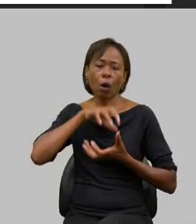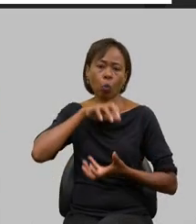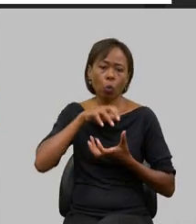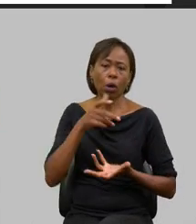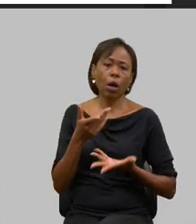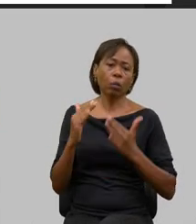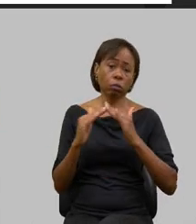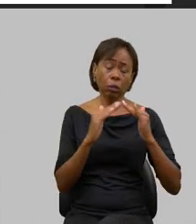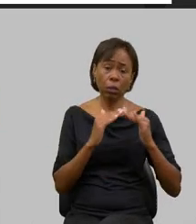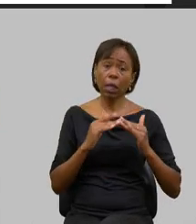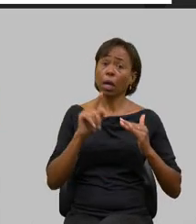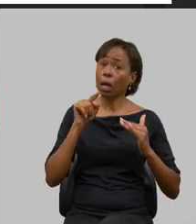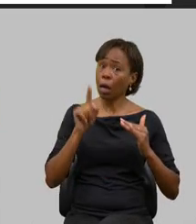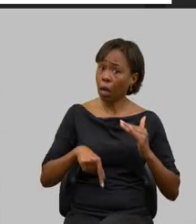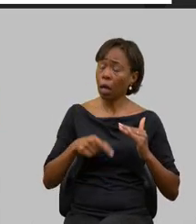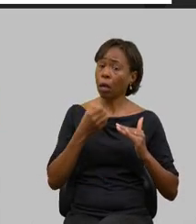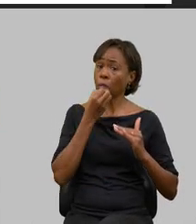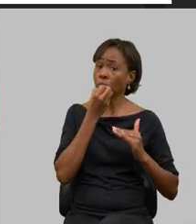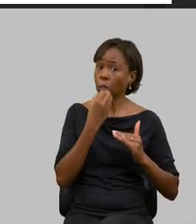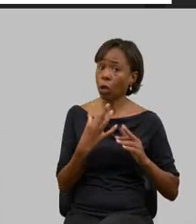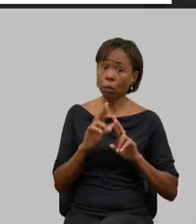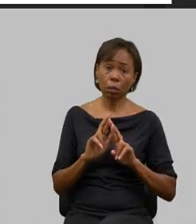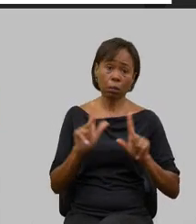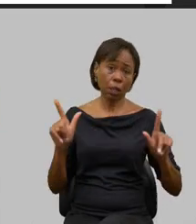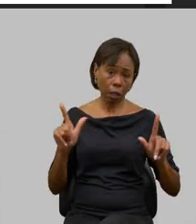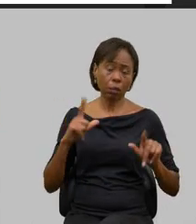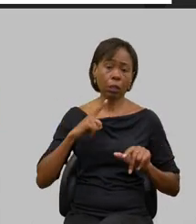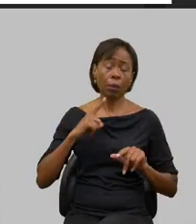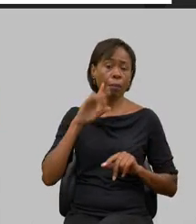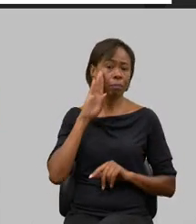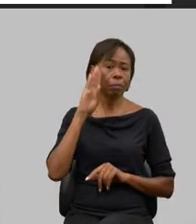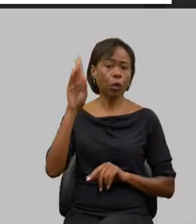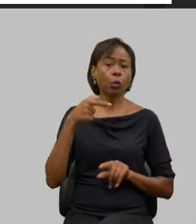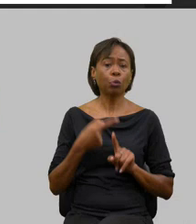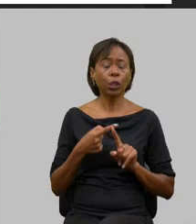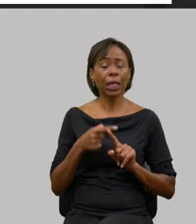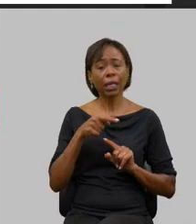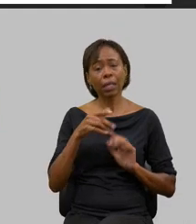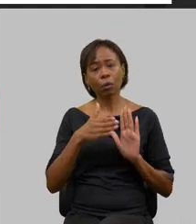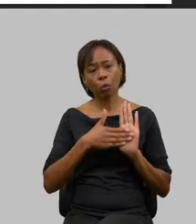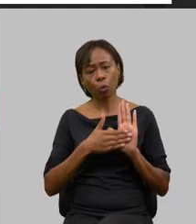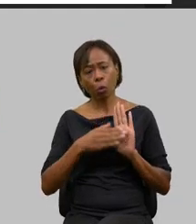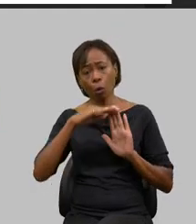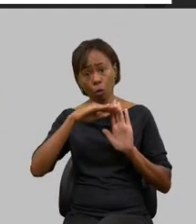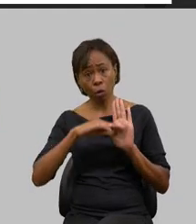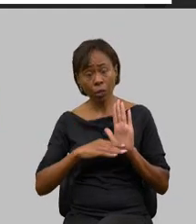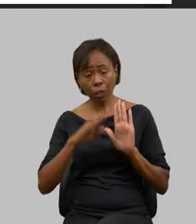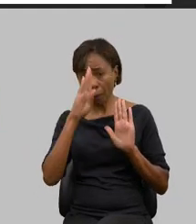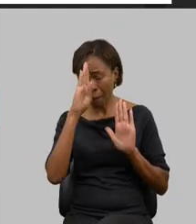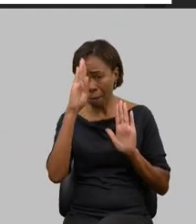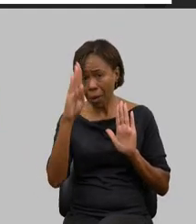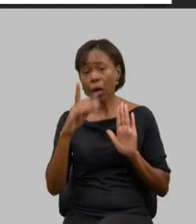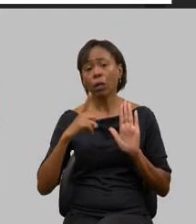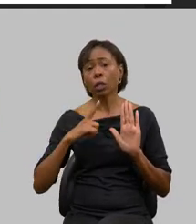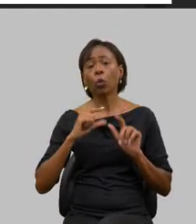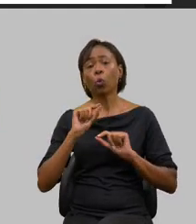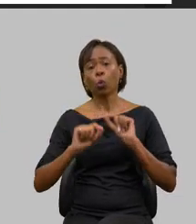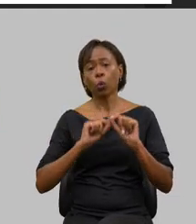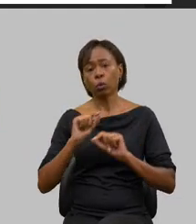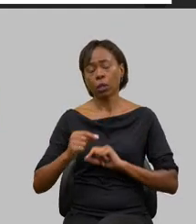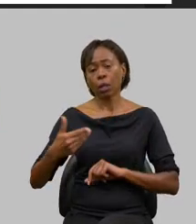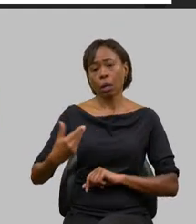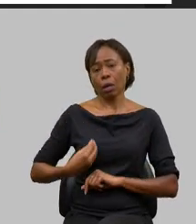diferencial muito grande principalmente porque um dos quesitos desse programa principal é a participação